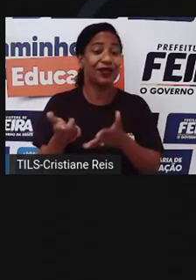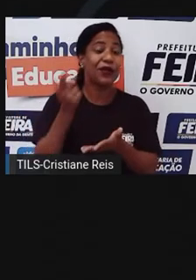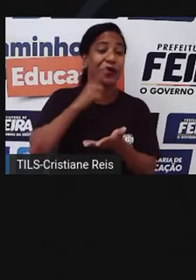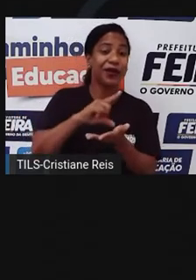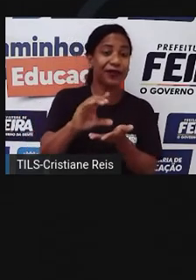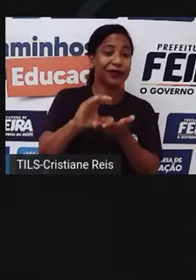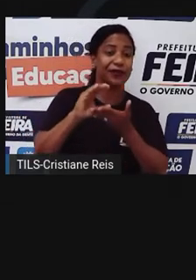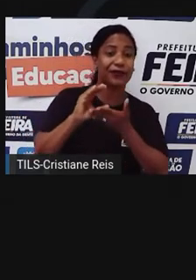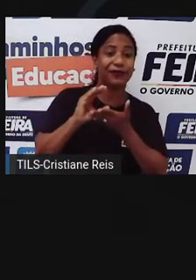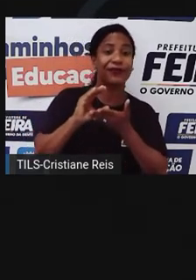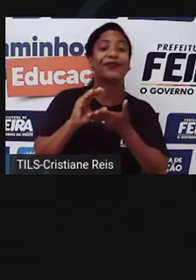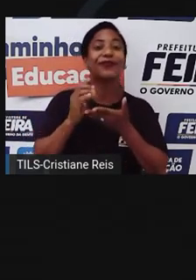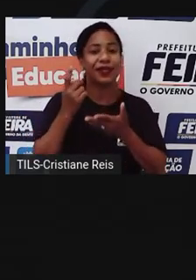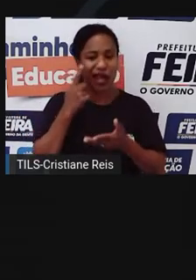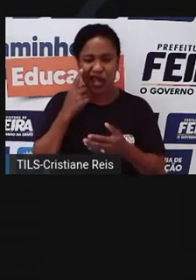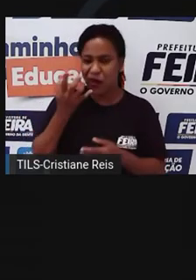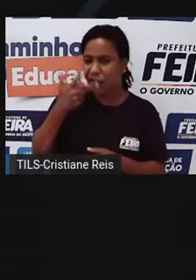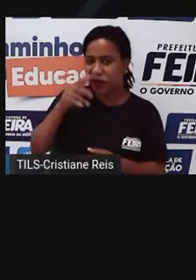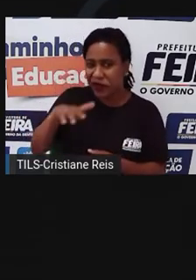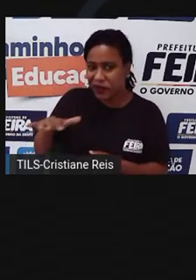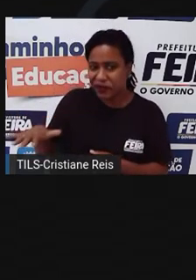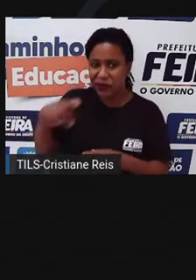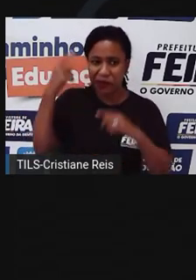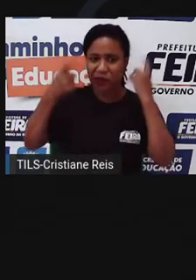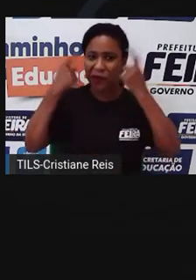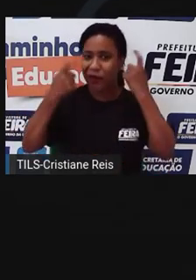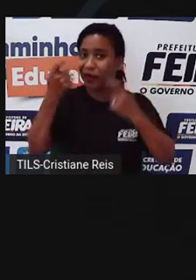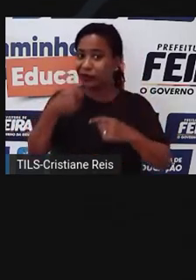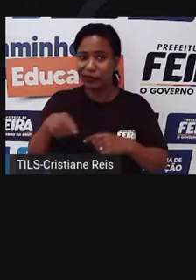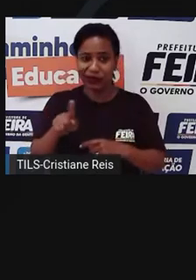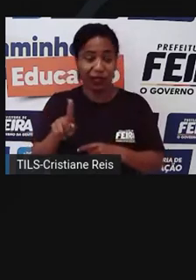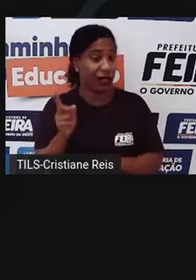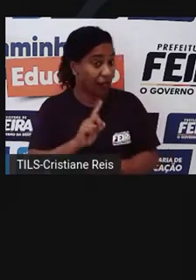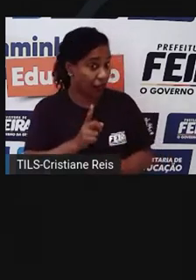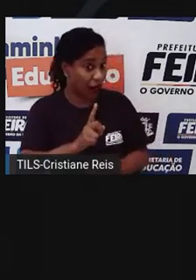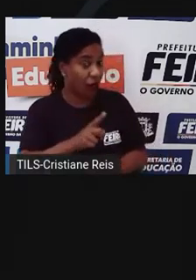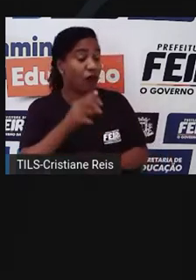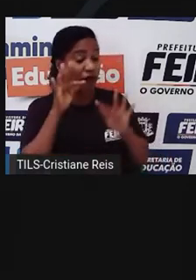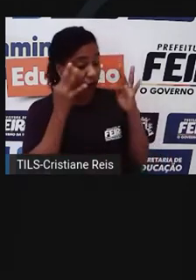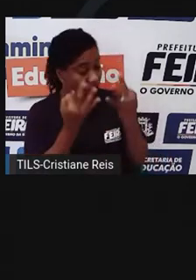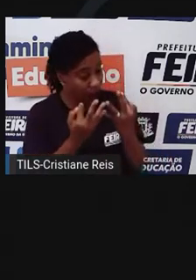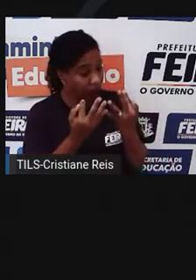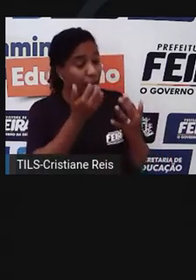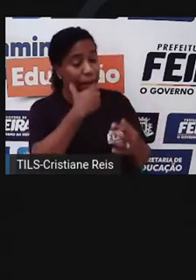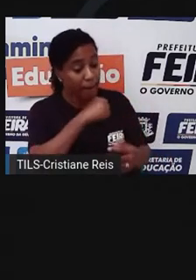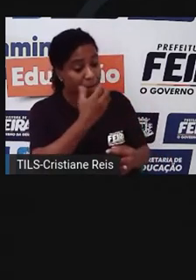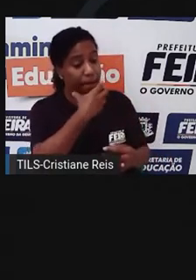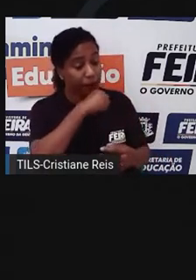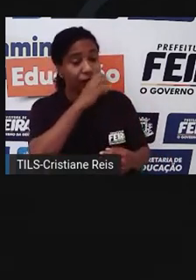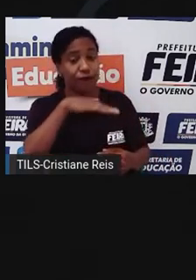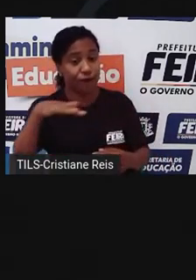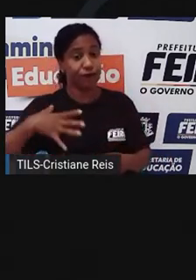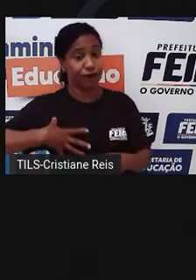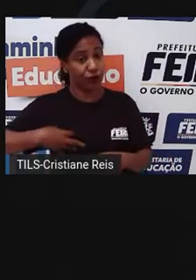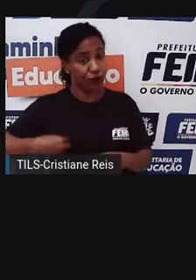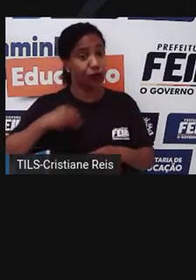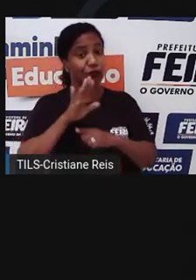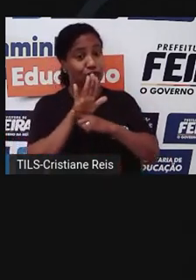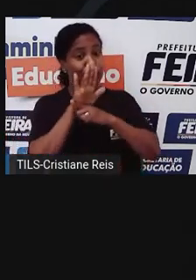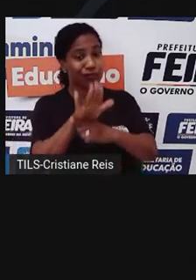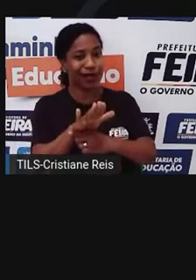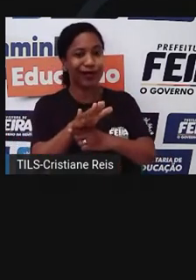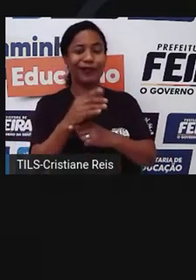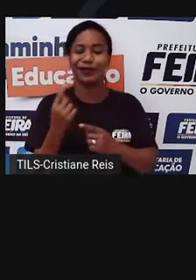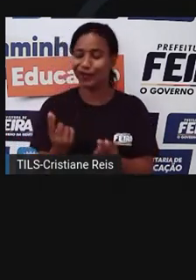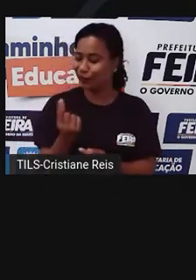preocupar com isso. Não, não, não. A família toda tem que participar. É importante pra ajudar os pais nas despesas, aprender o valor